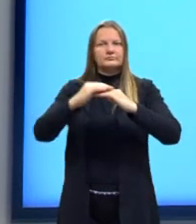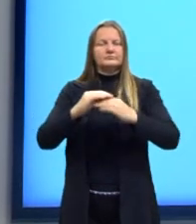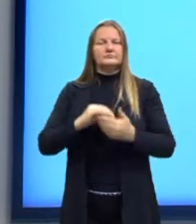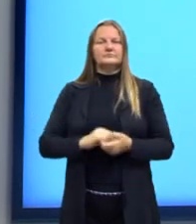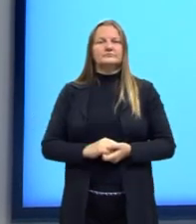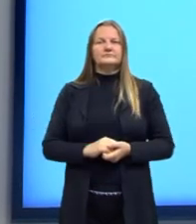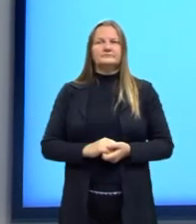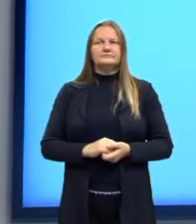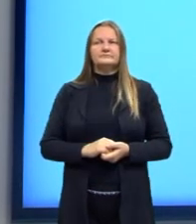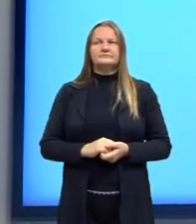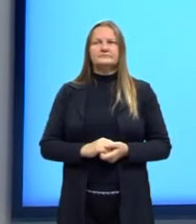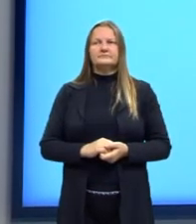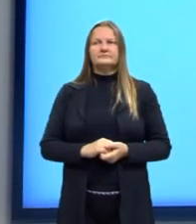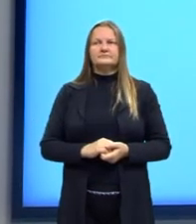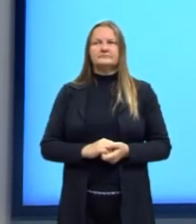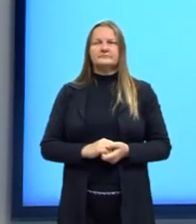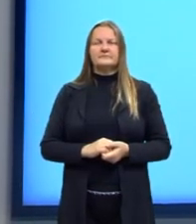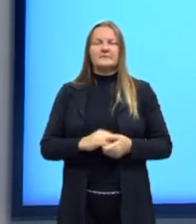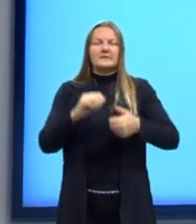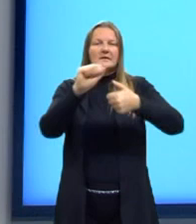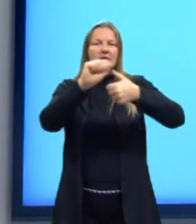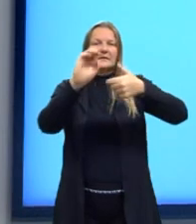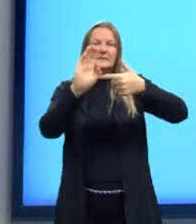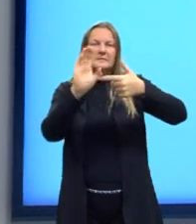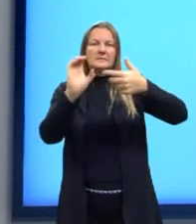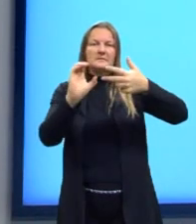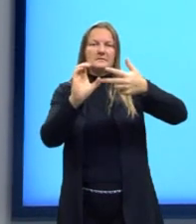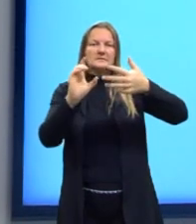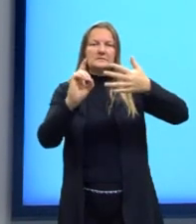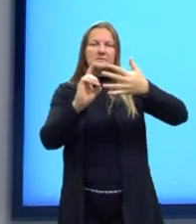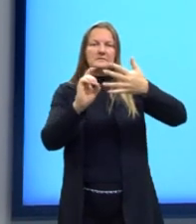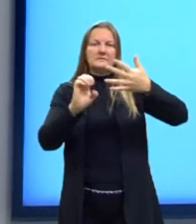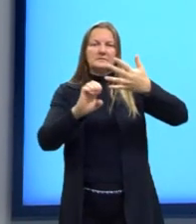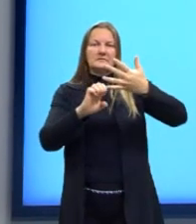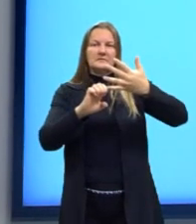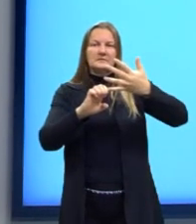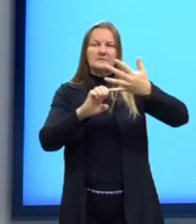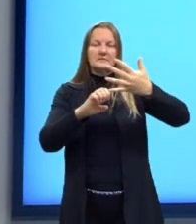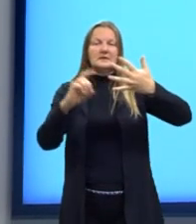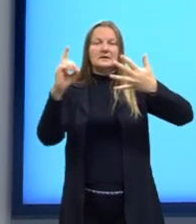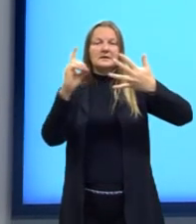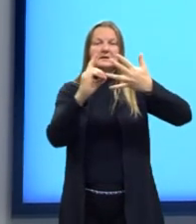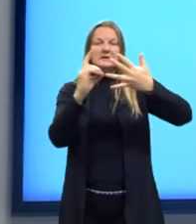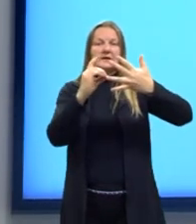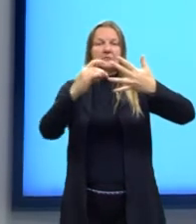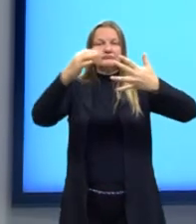nossas alternativas, então a nossa alternativa correta seria a letra D.